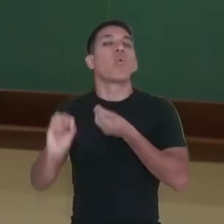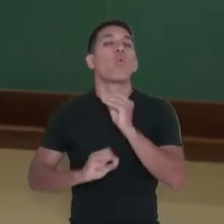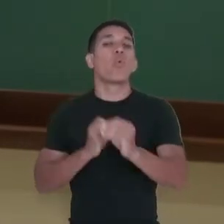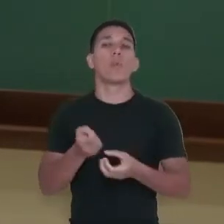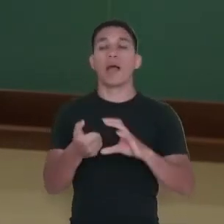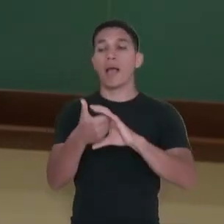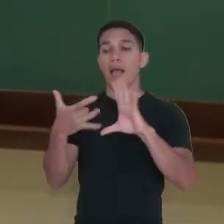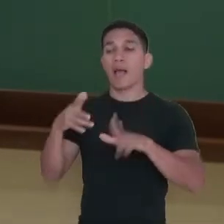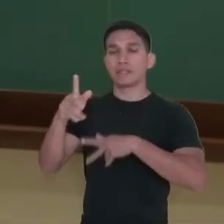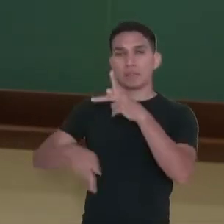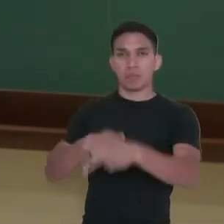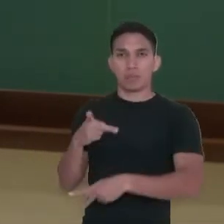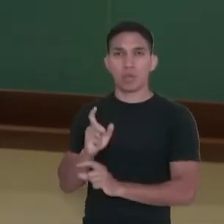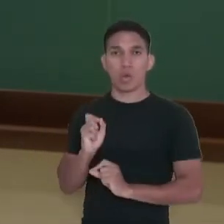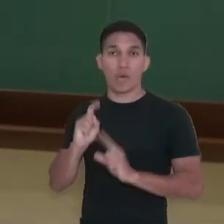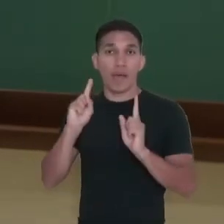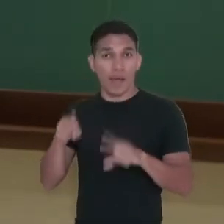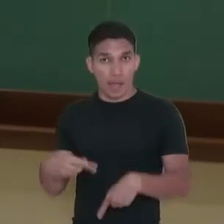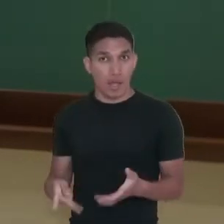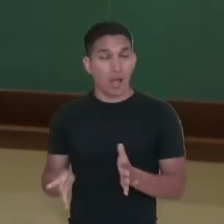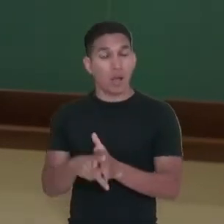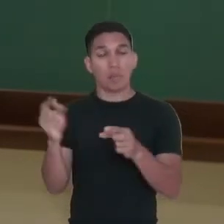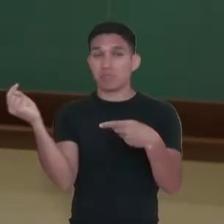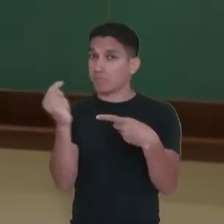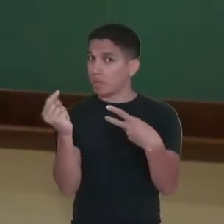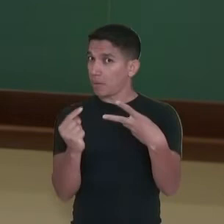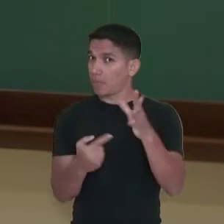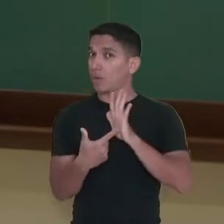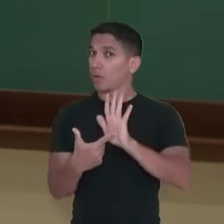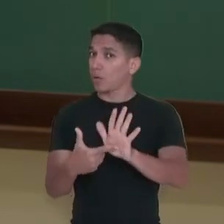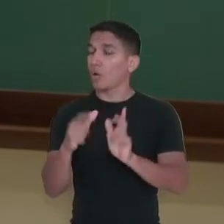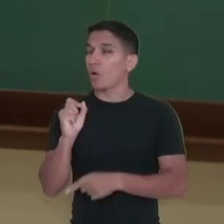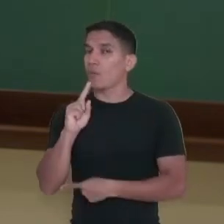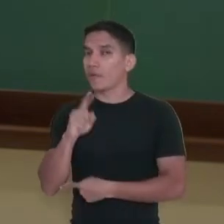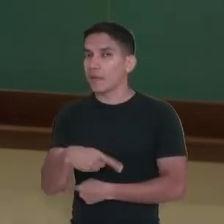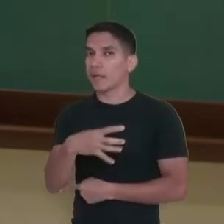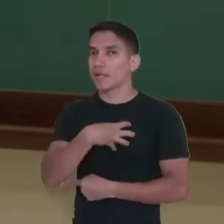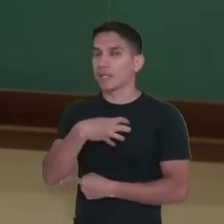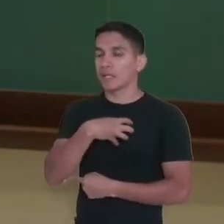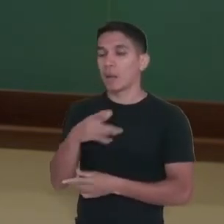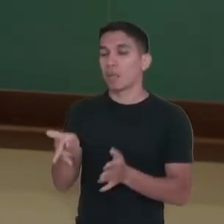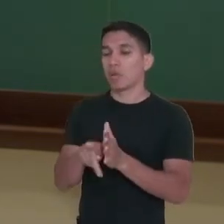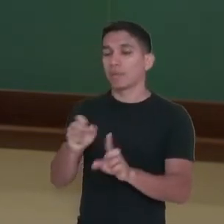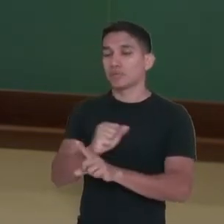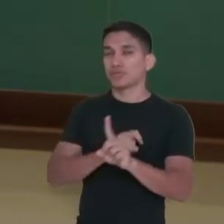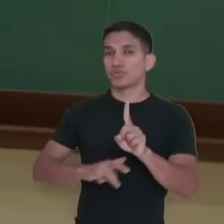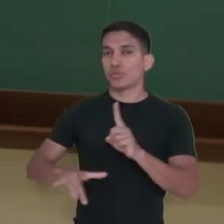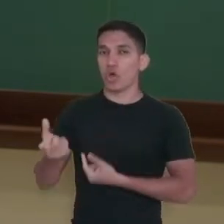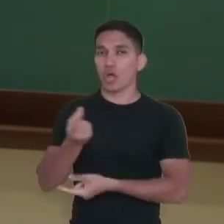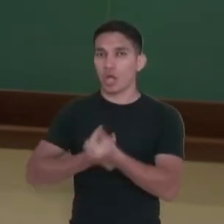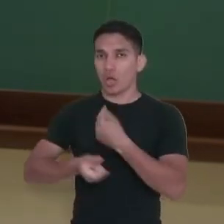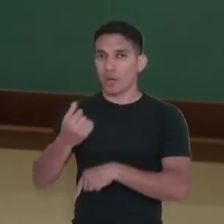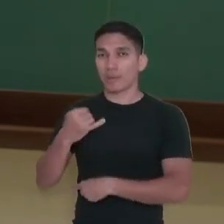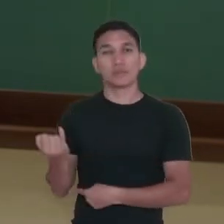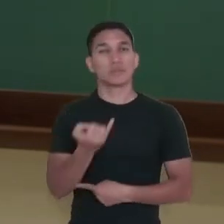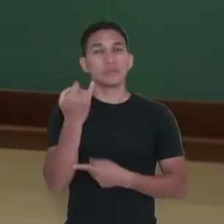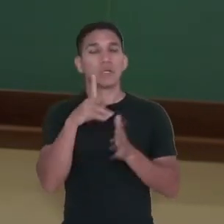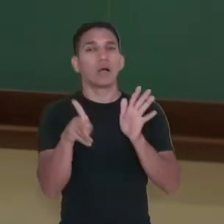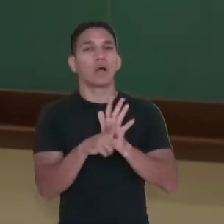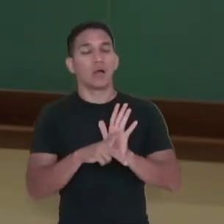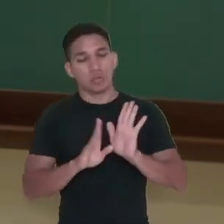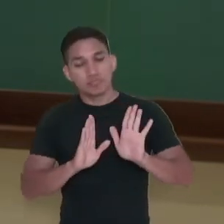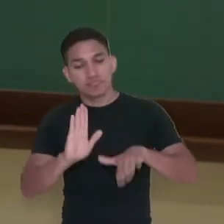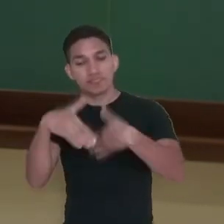população. Ela é um fator, um indicador socioeconômico, né? É fundamental para o desenvolvimento da